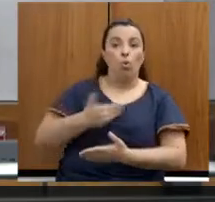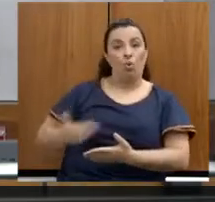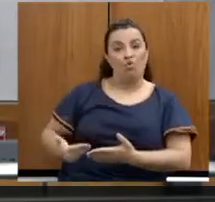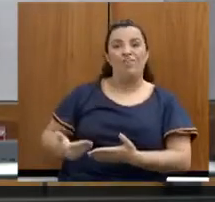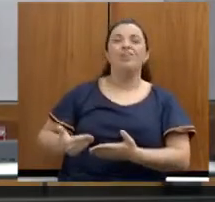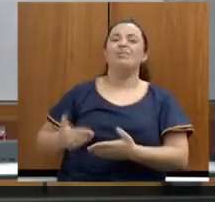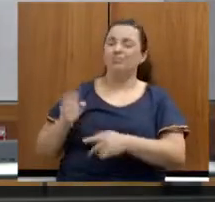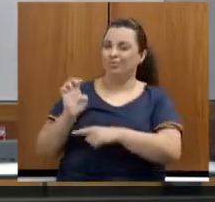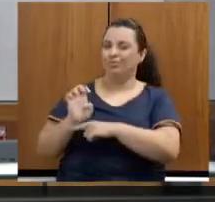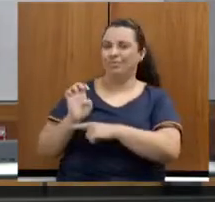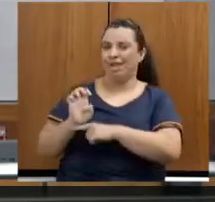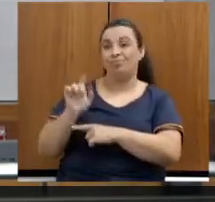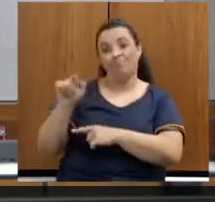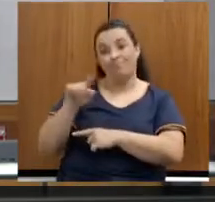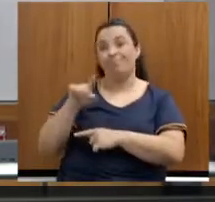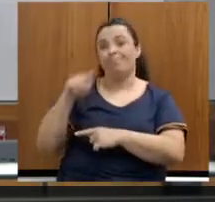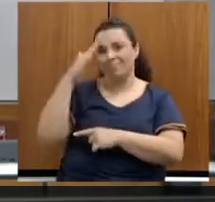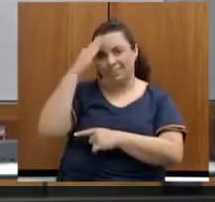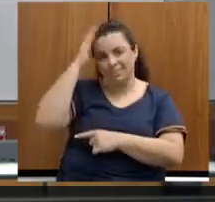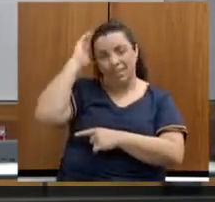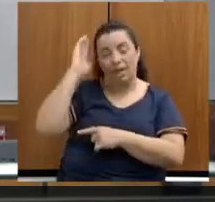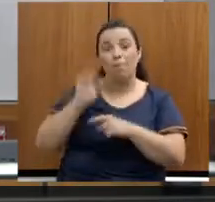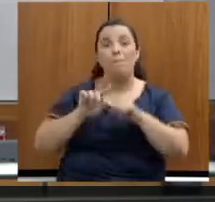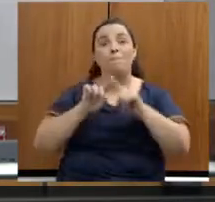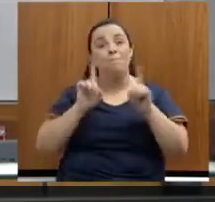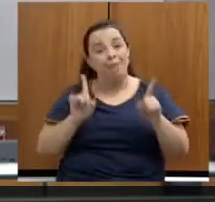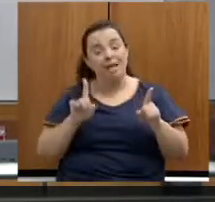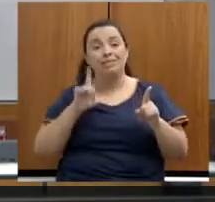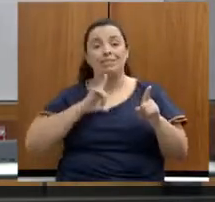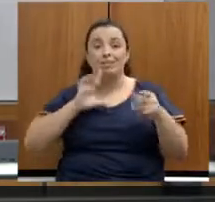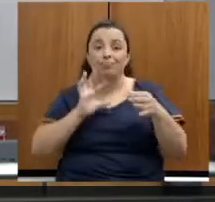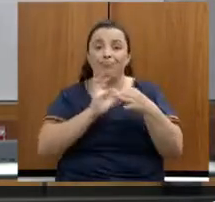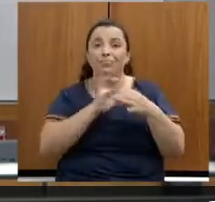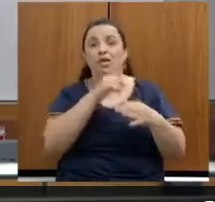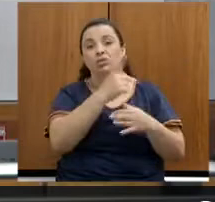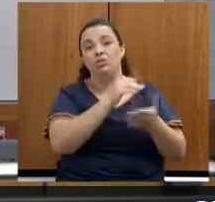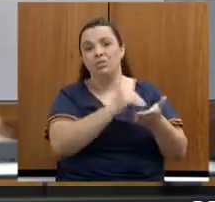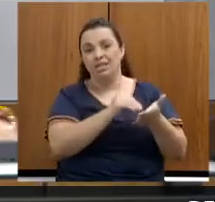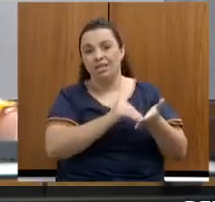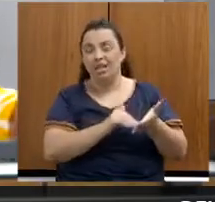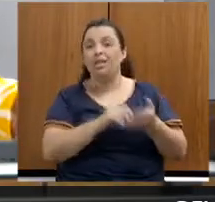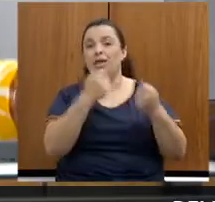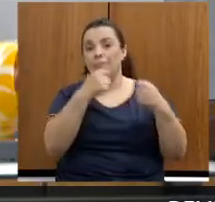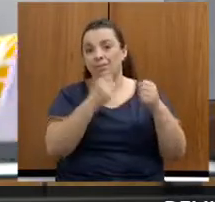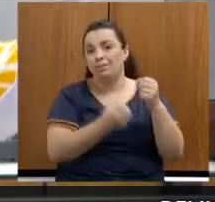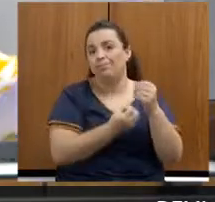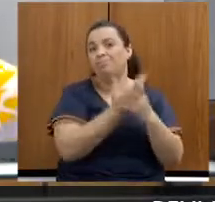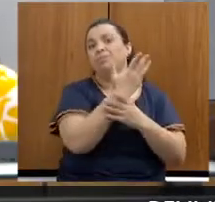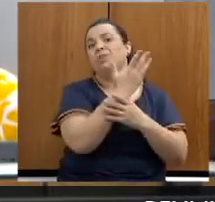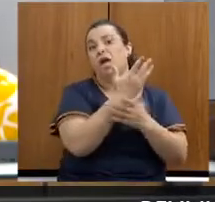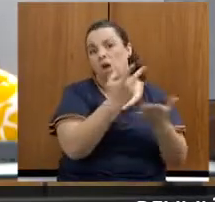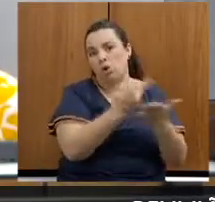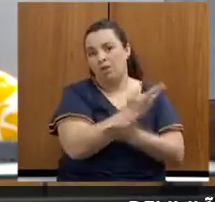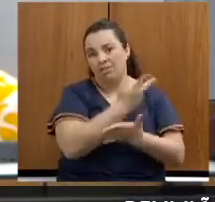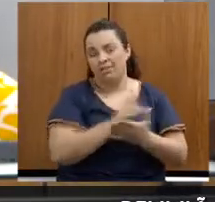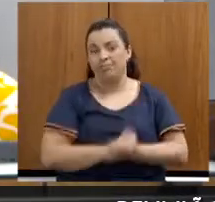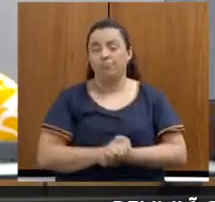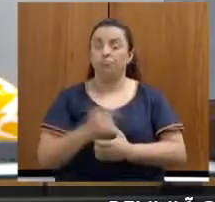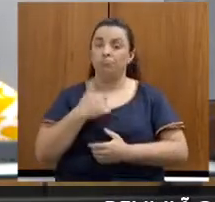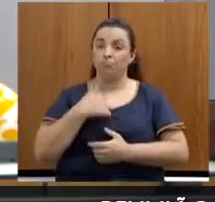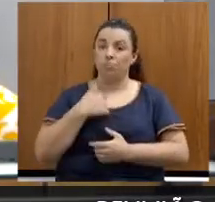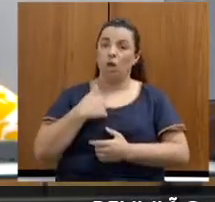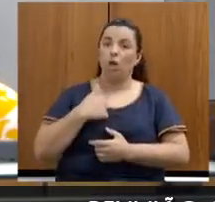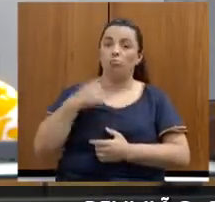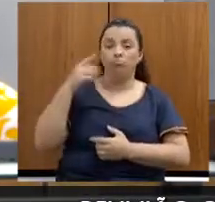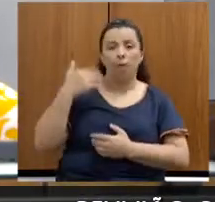então, enquanto governador Zema, mas são na sua secretaria que elas precisam ser implementadas. Tenho aprendido cada vez mais